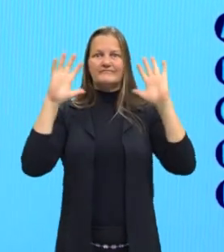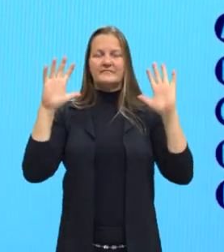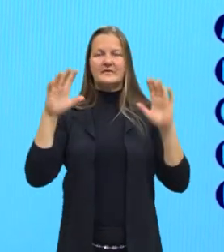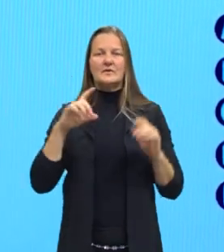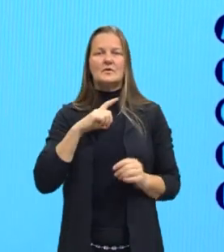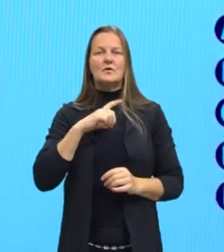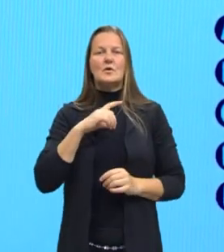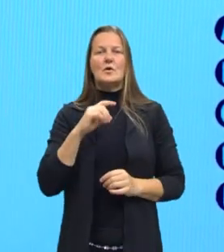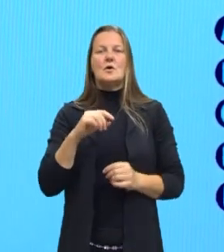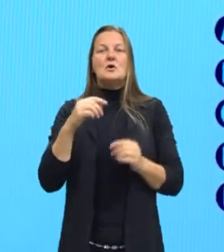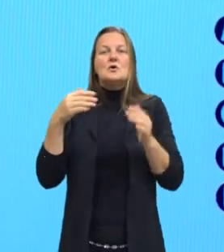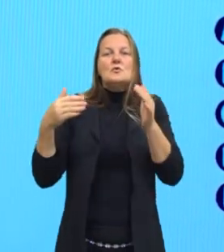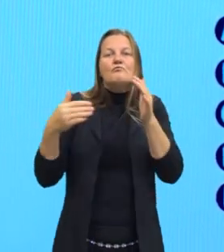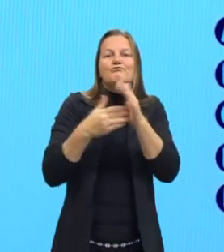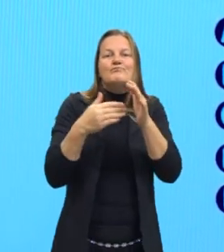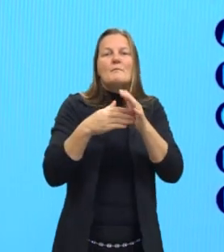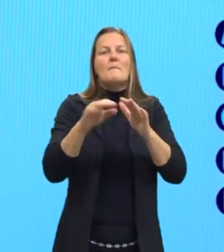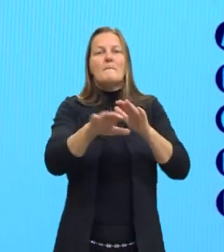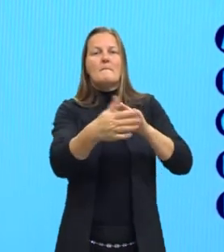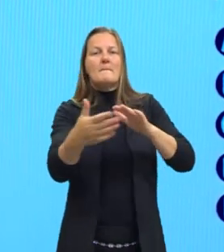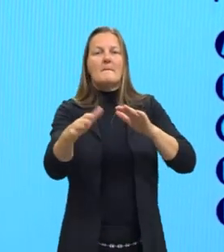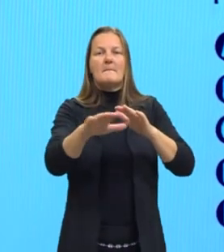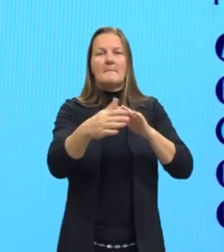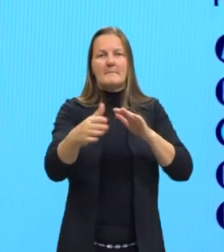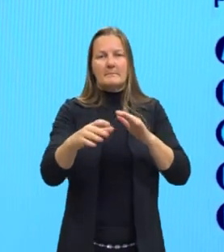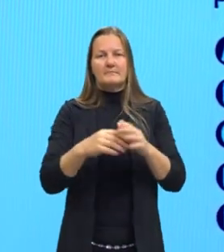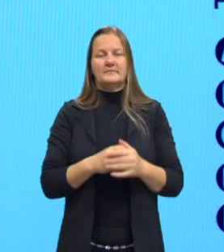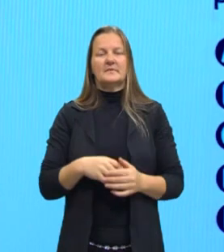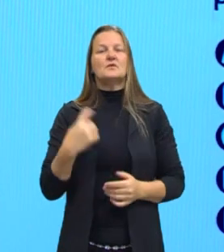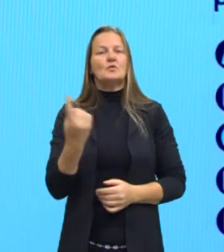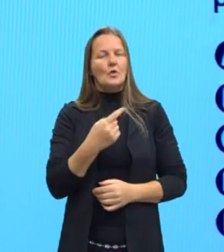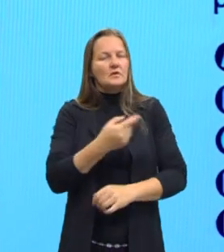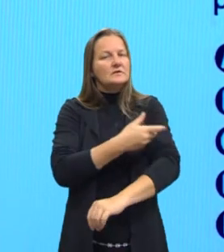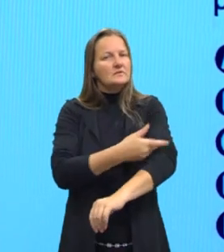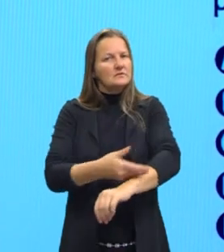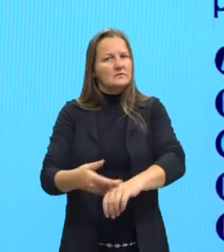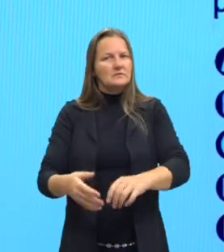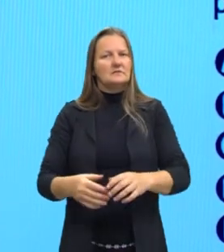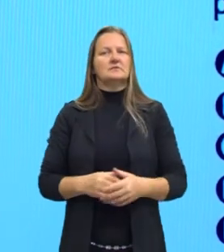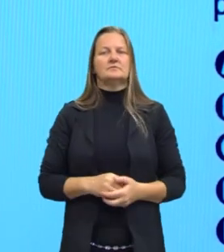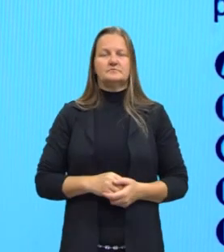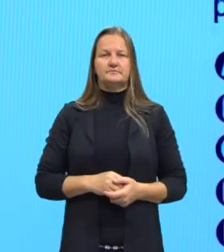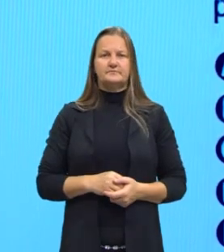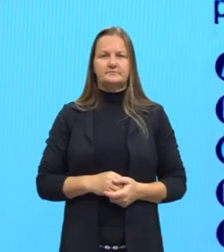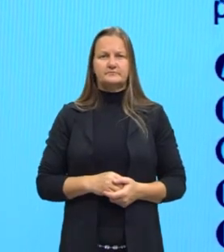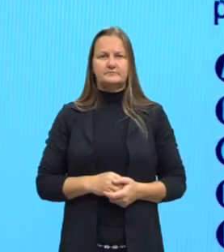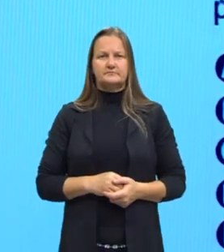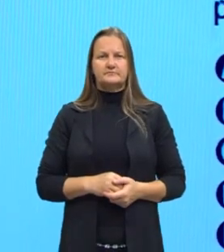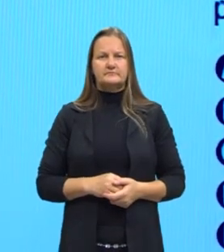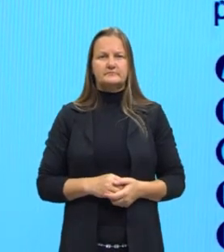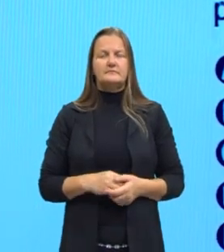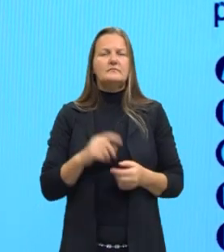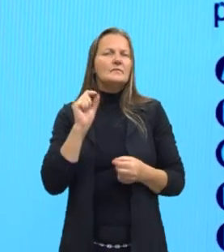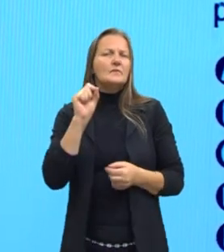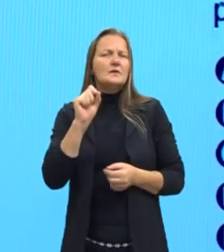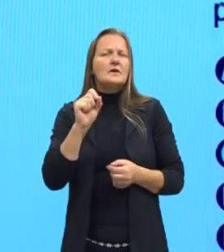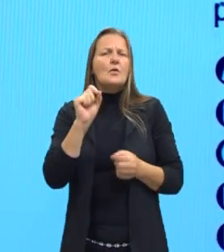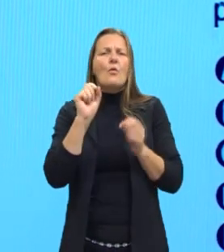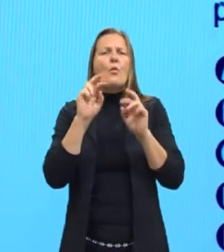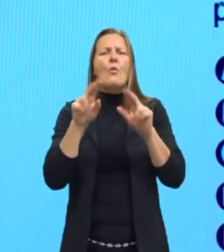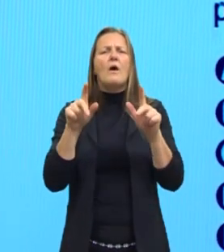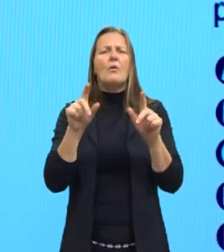dose ideal, e sim a dose estimada do consumo que nós consumimos, e não o ideal para o nosso consumo. E quer saber a